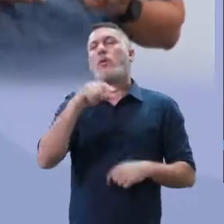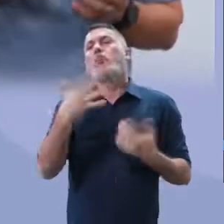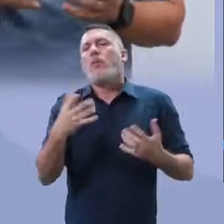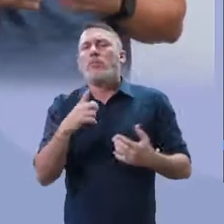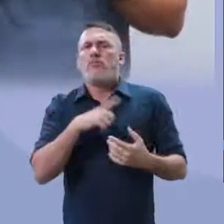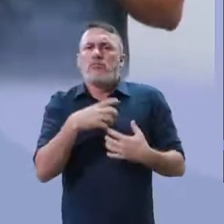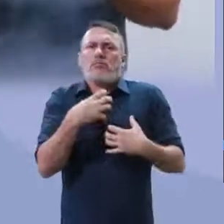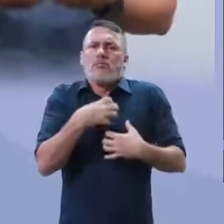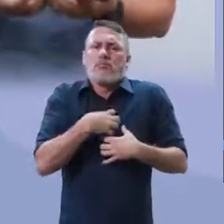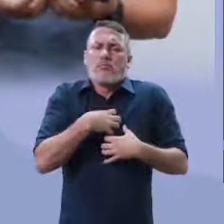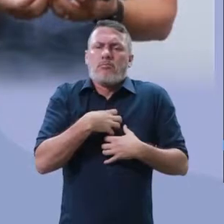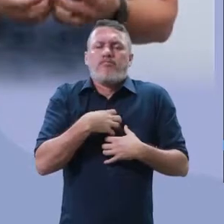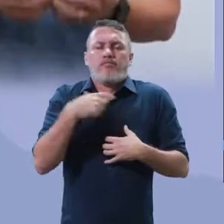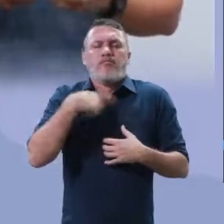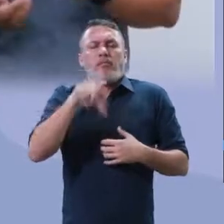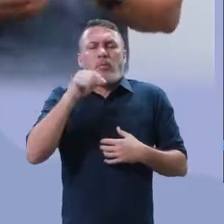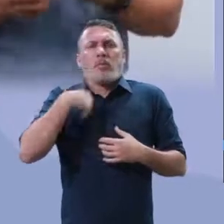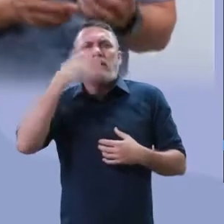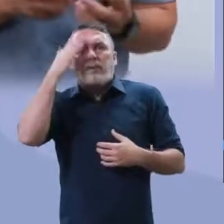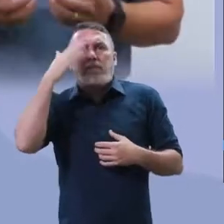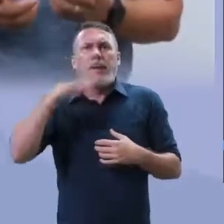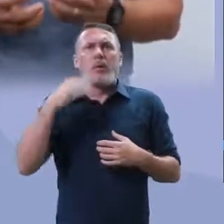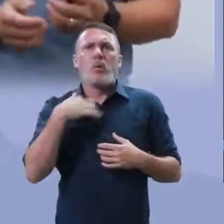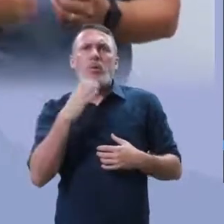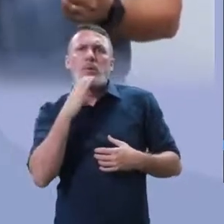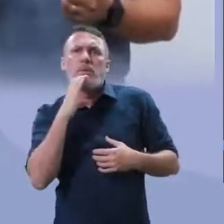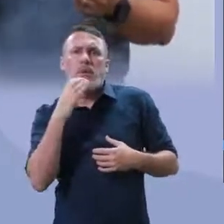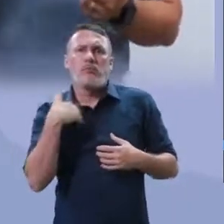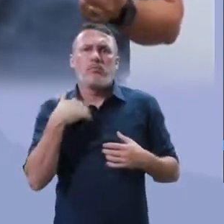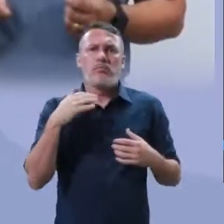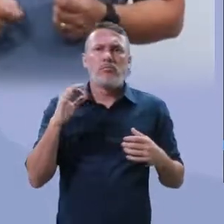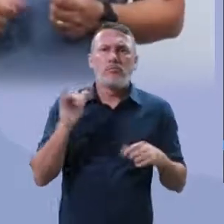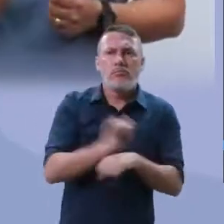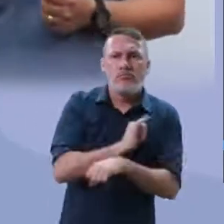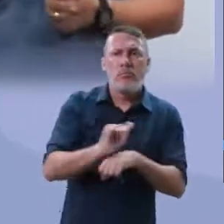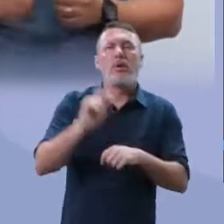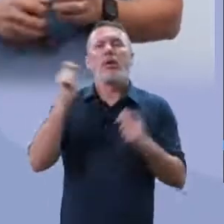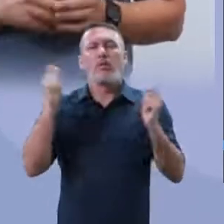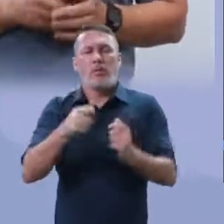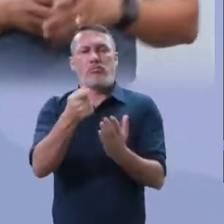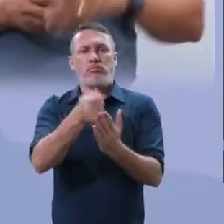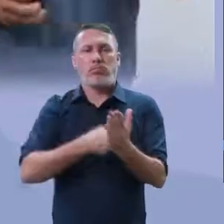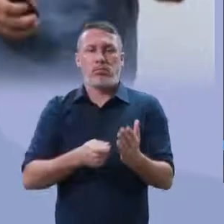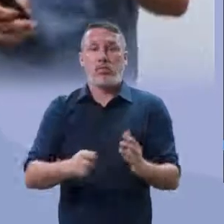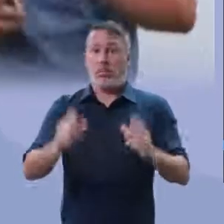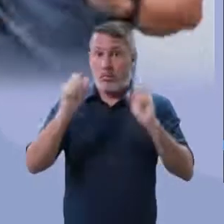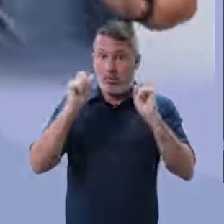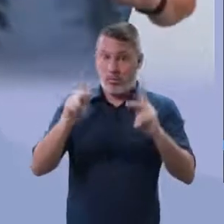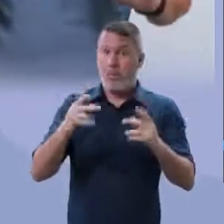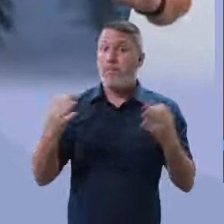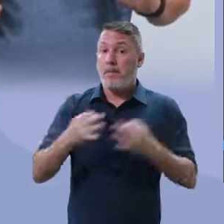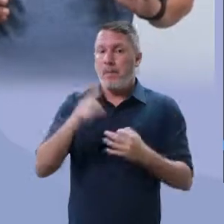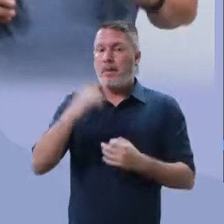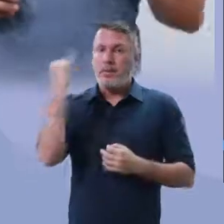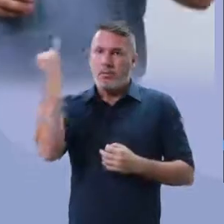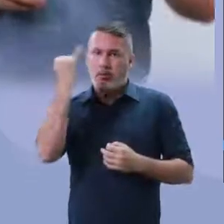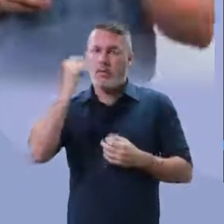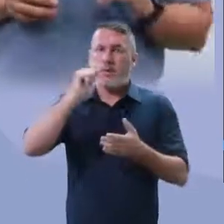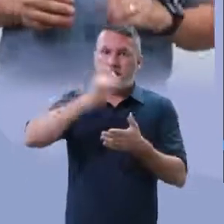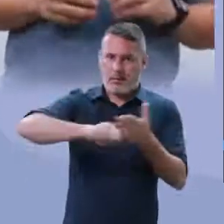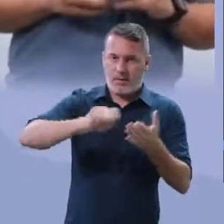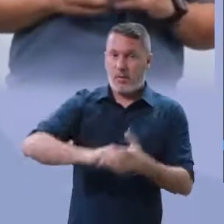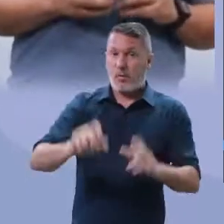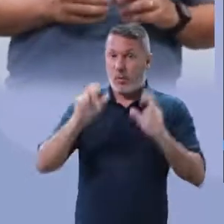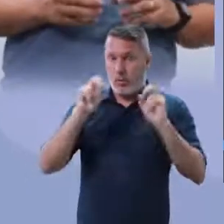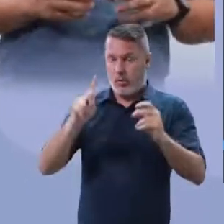aquele que você tenha mais domínio, aquilo que tenha a ver com o seu dia a dia para escrever o seu texto. Perfeito? O importante é escrever. Então